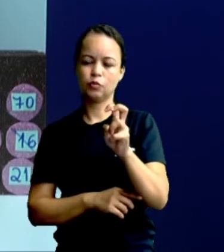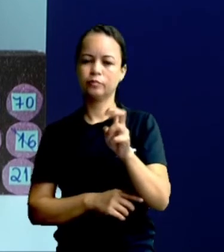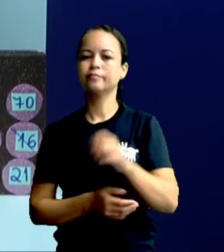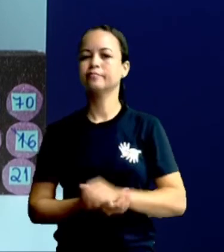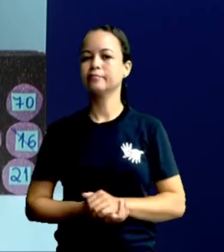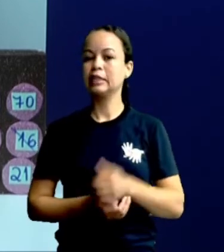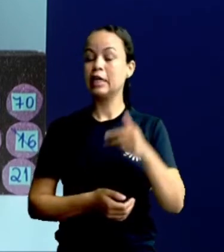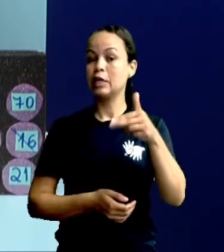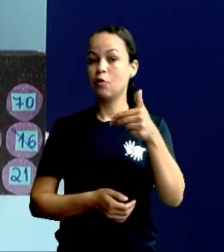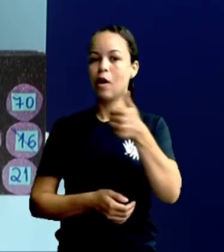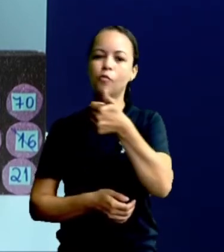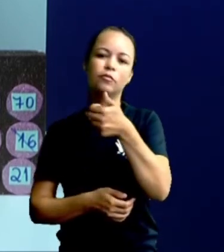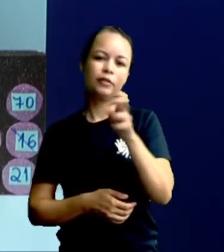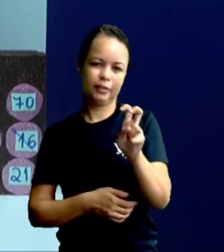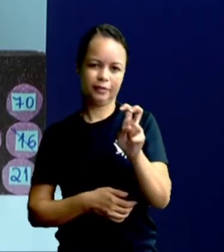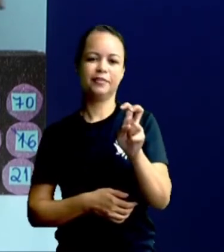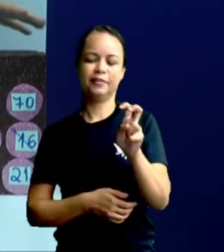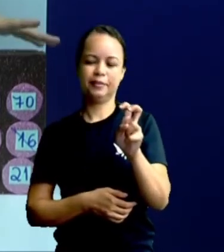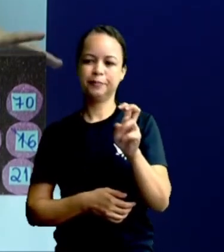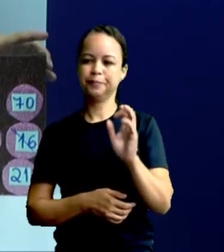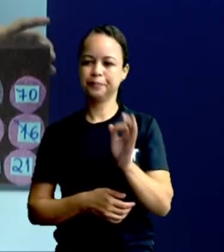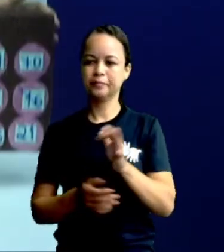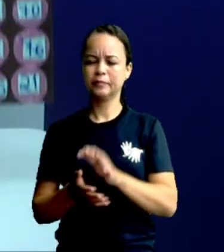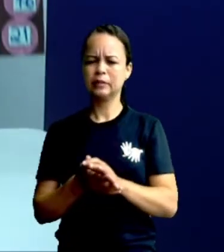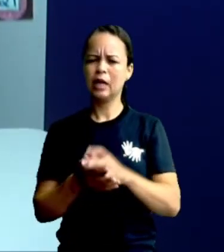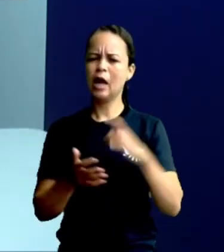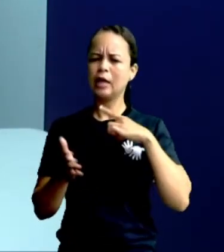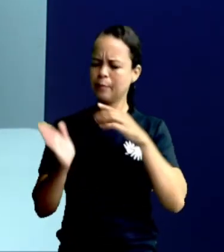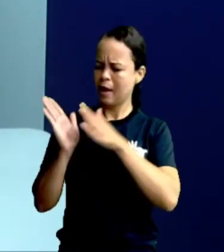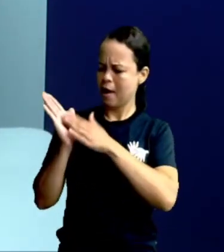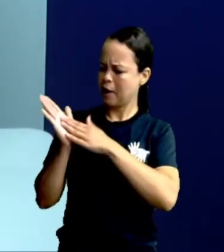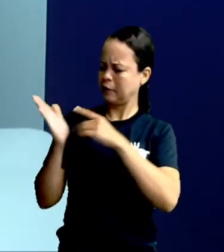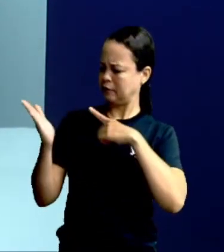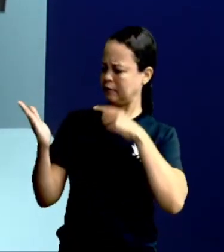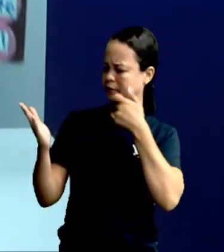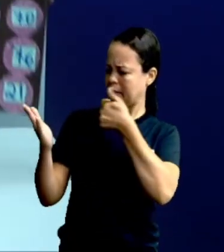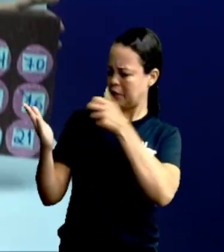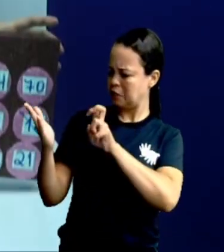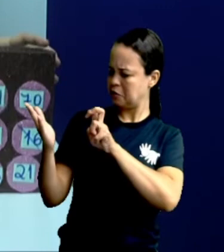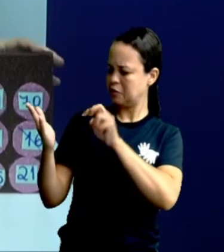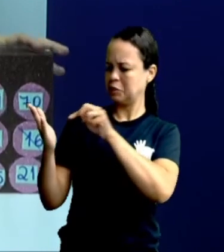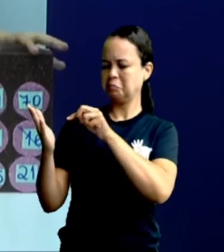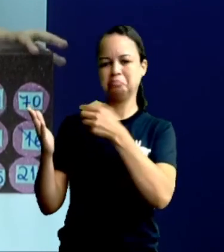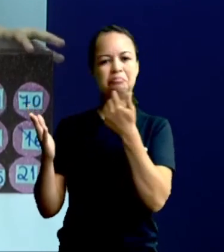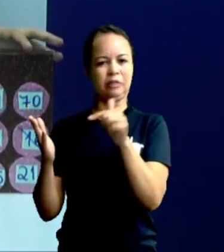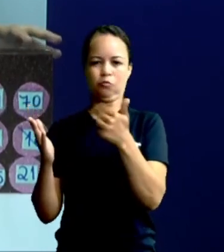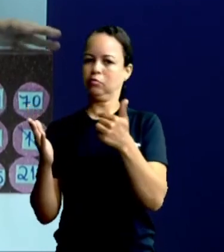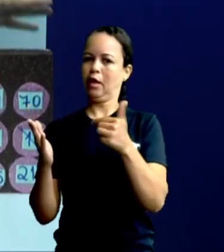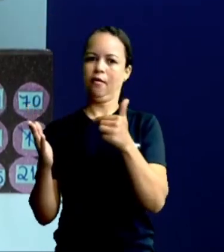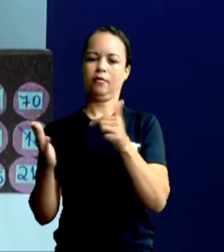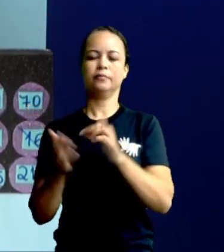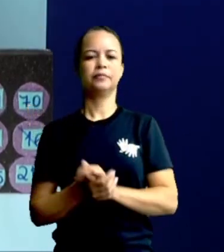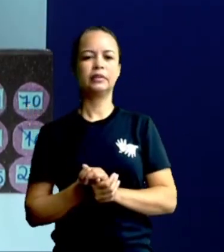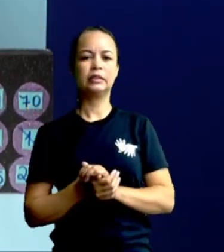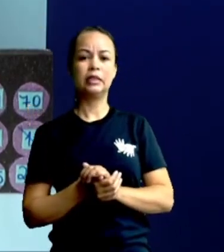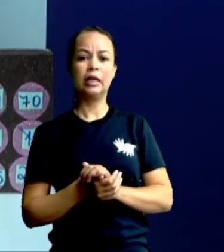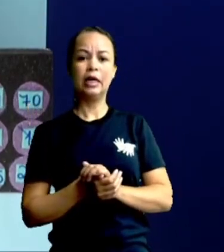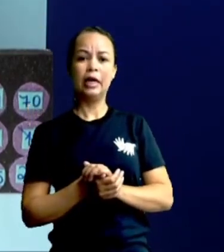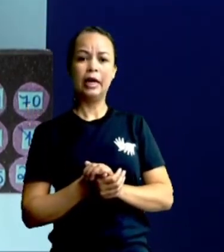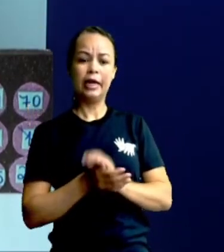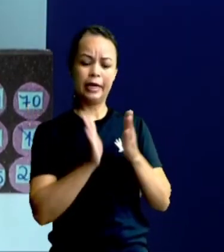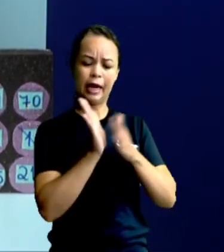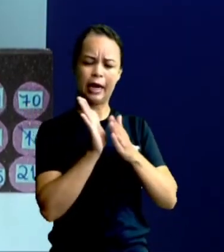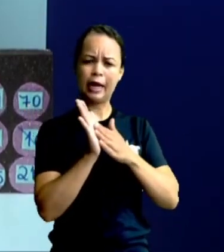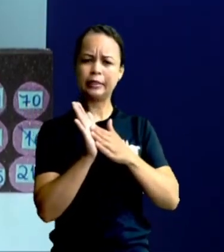Isso mesmo, 15. Tem 15 na minha cartelinha? Não tenho. E na cartelinha do meu